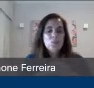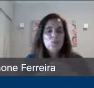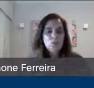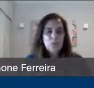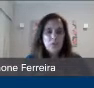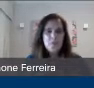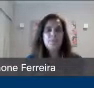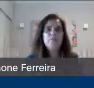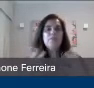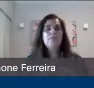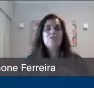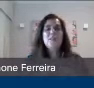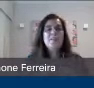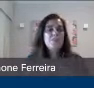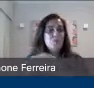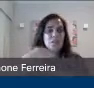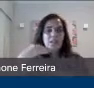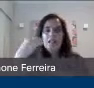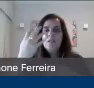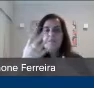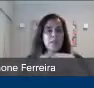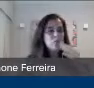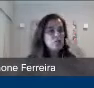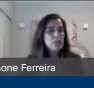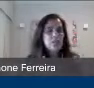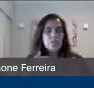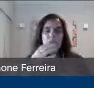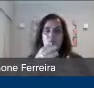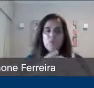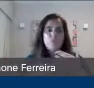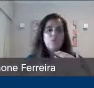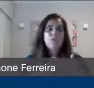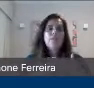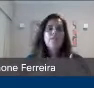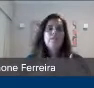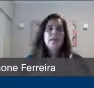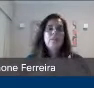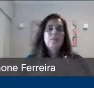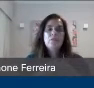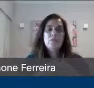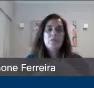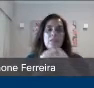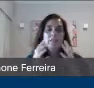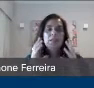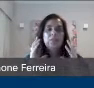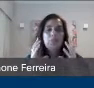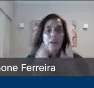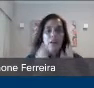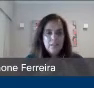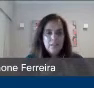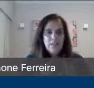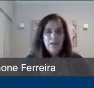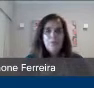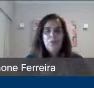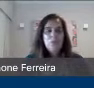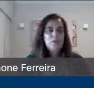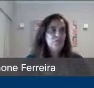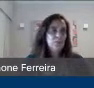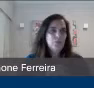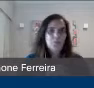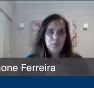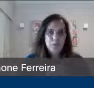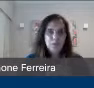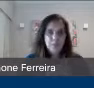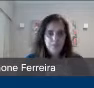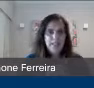ensina tudo o que você precisa fazer, seus Ss vão ser revisados tantas vezes quanto forem necessários para que você faça a melhor